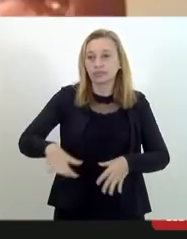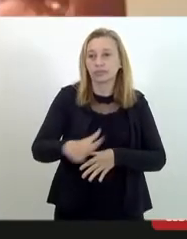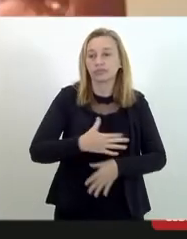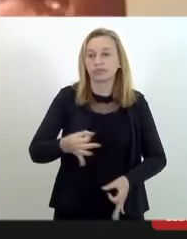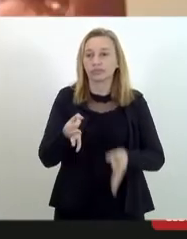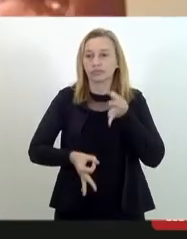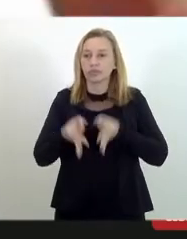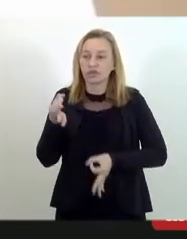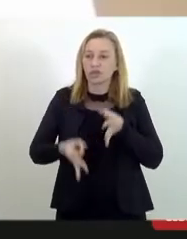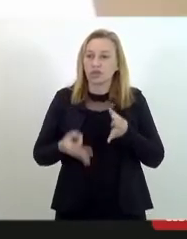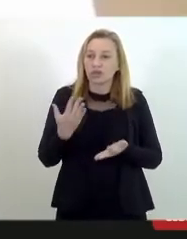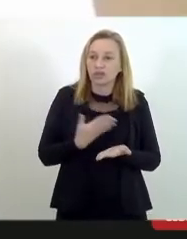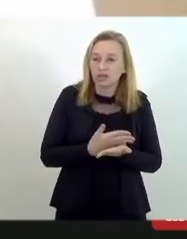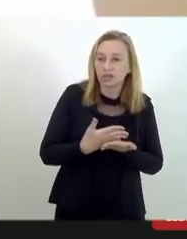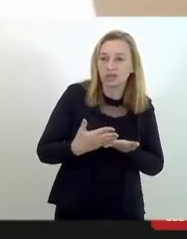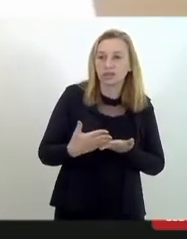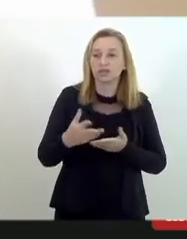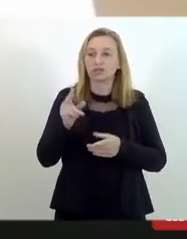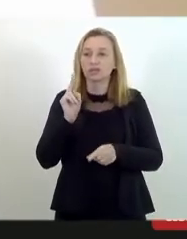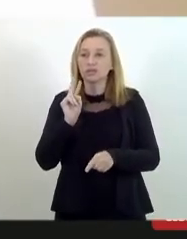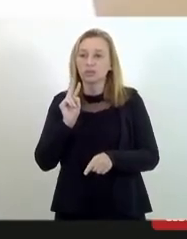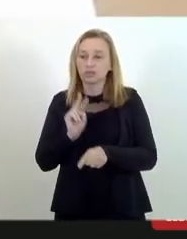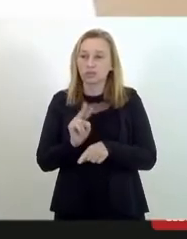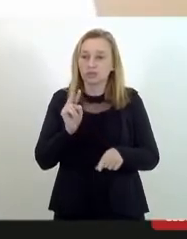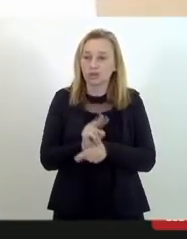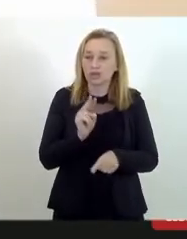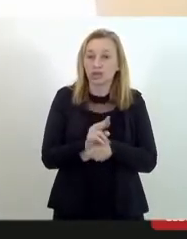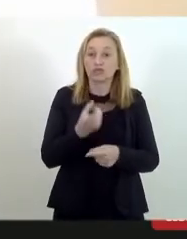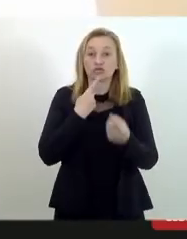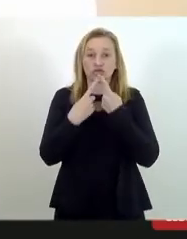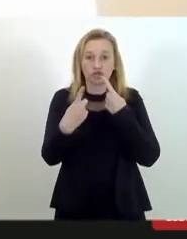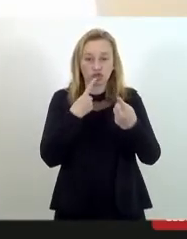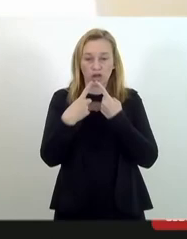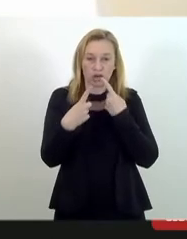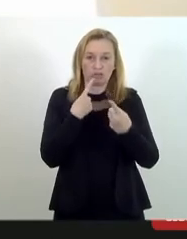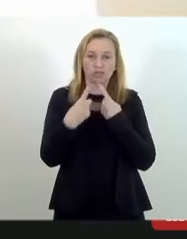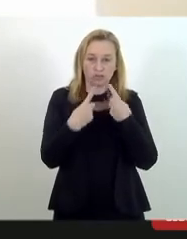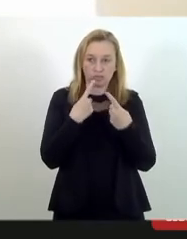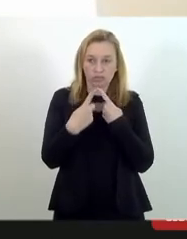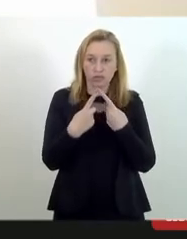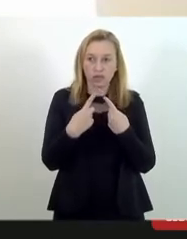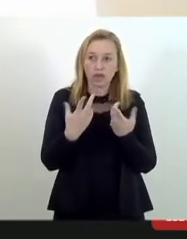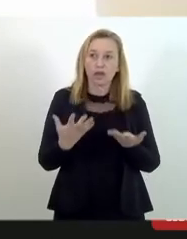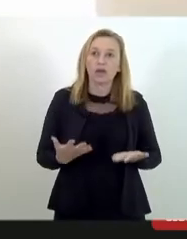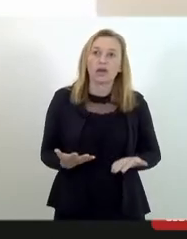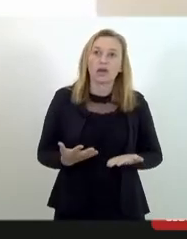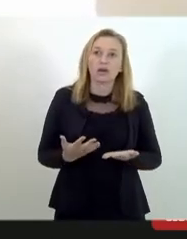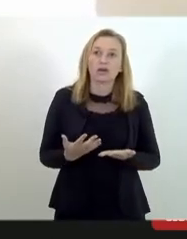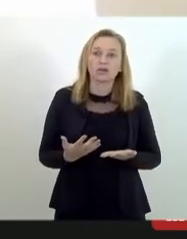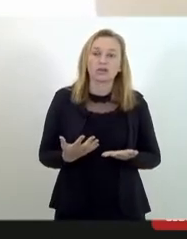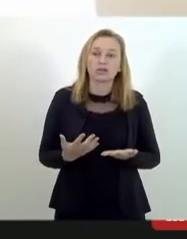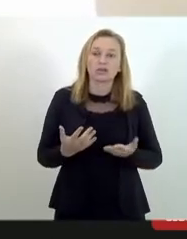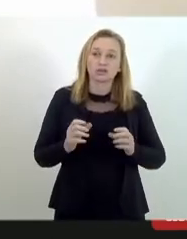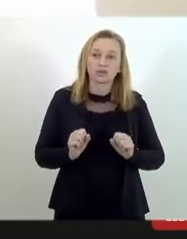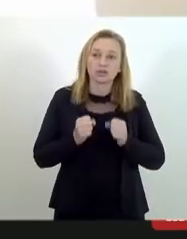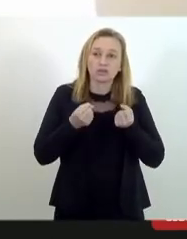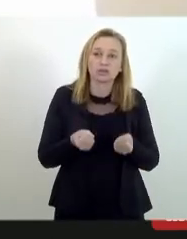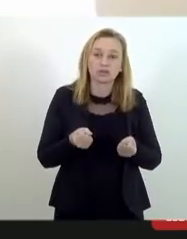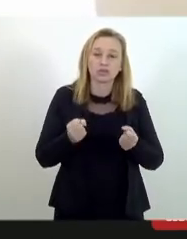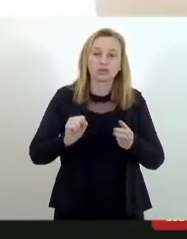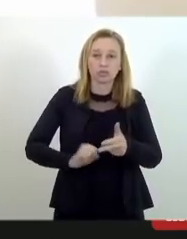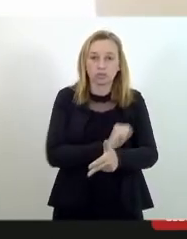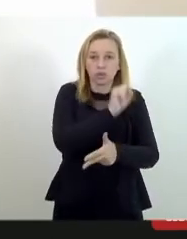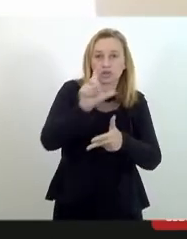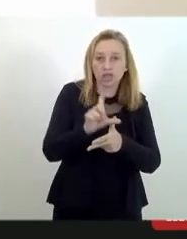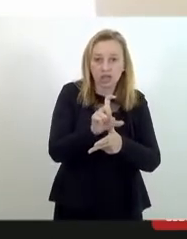inicial da prevenção que exige muita articulação e diálogo e uma postura muito dedicada dos executivos